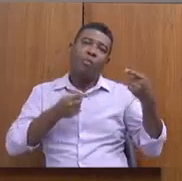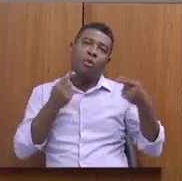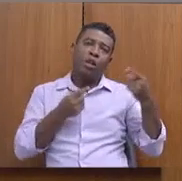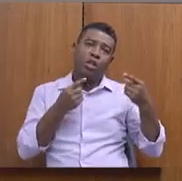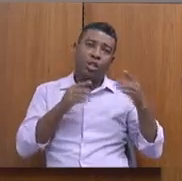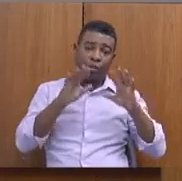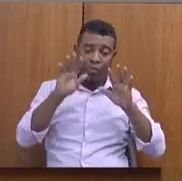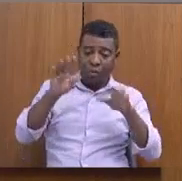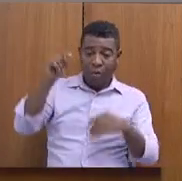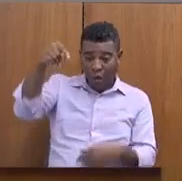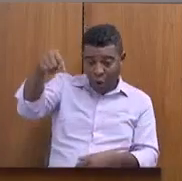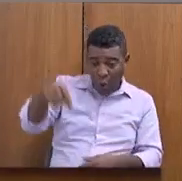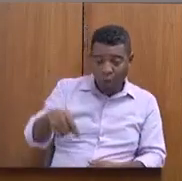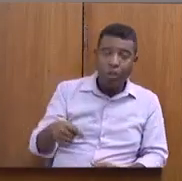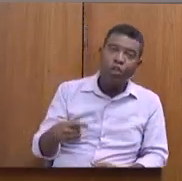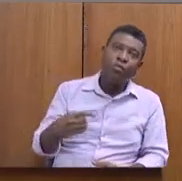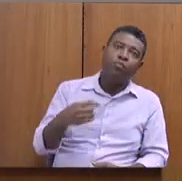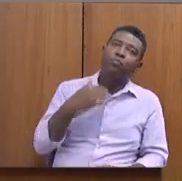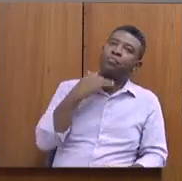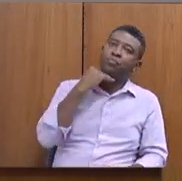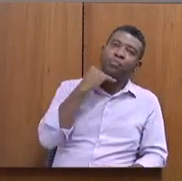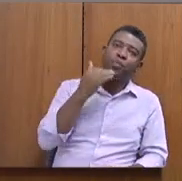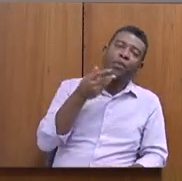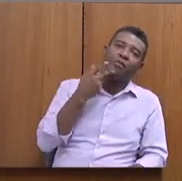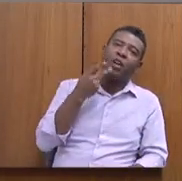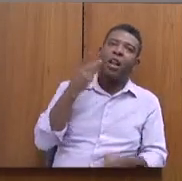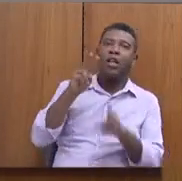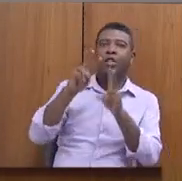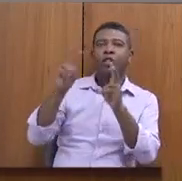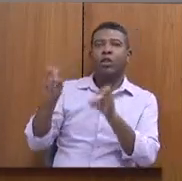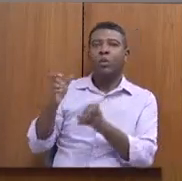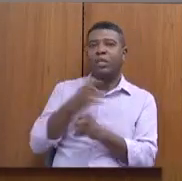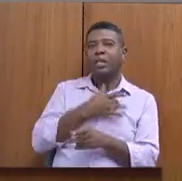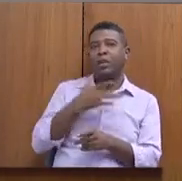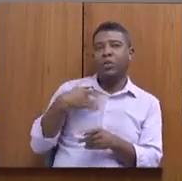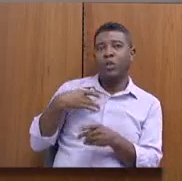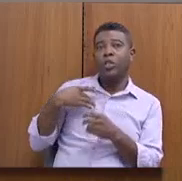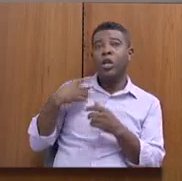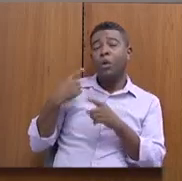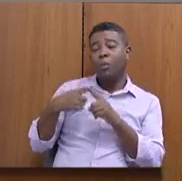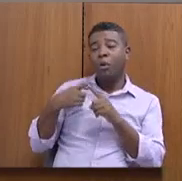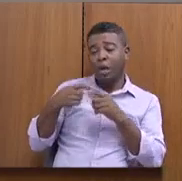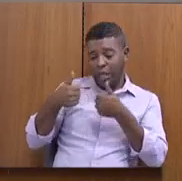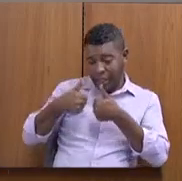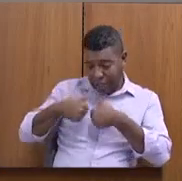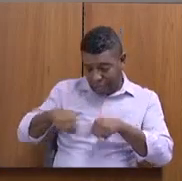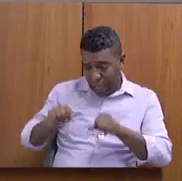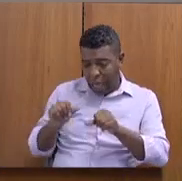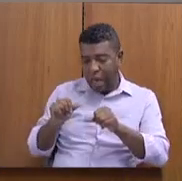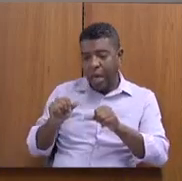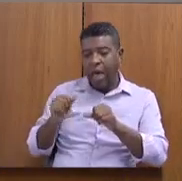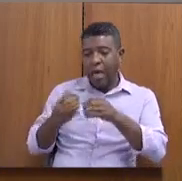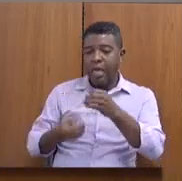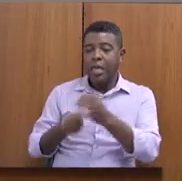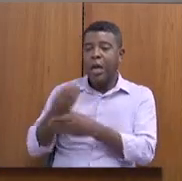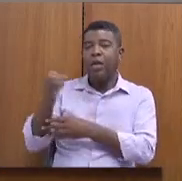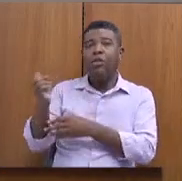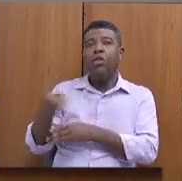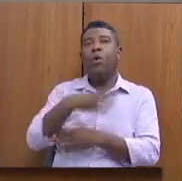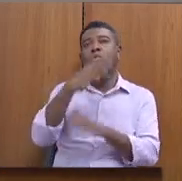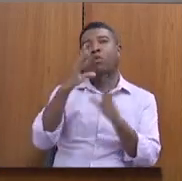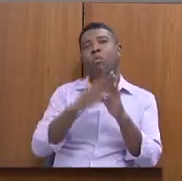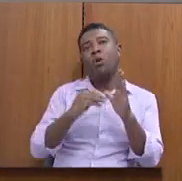eu não posso falar da saúde, porque nós estamos montando agora esse novo modelo, mas, a partir de agora, nós vamos monitorar, porque